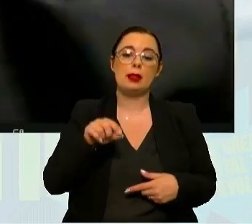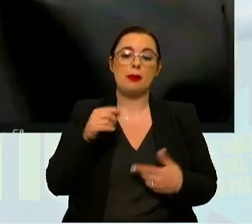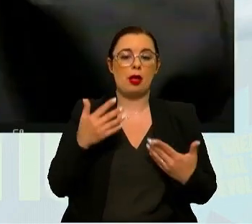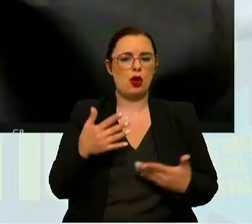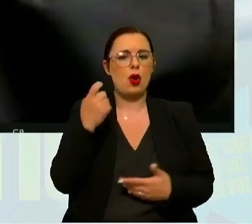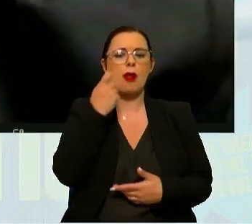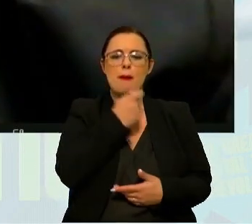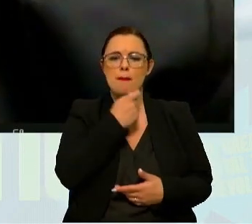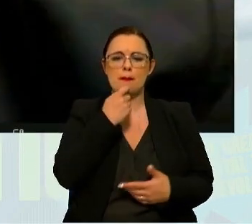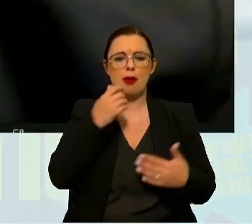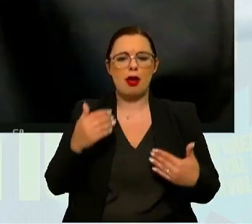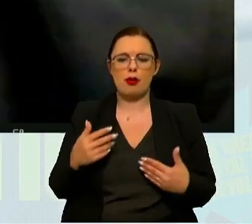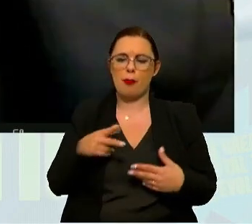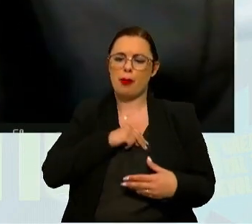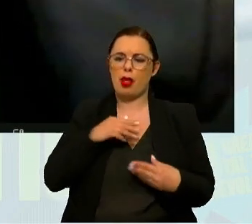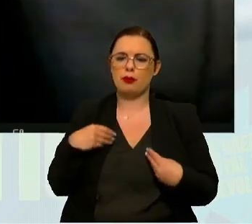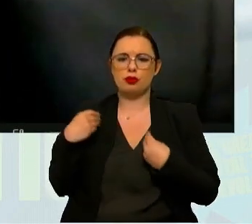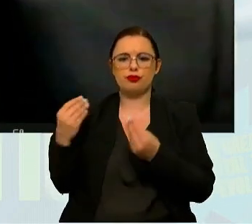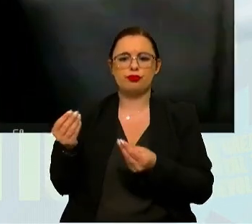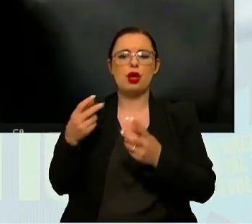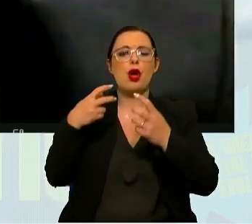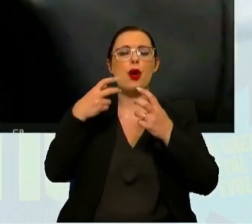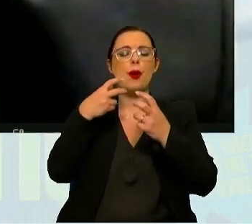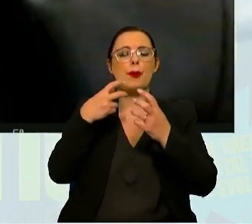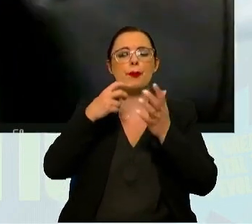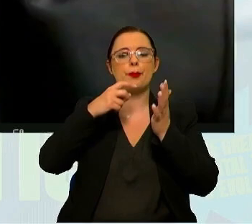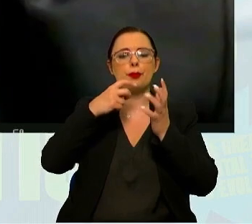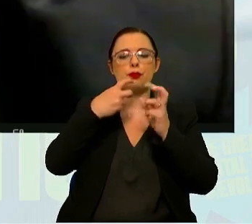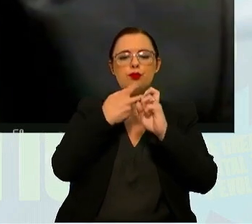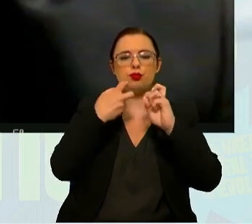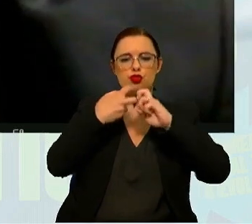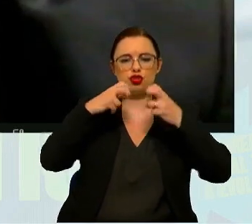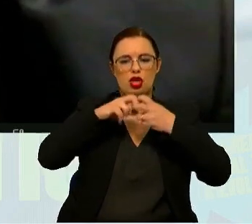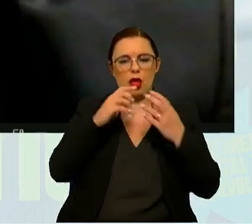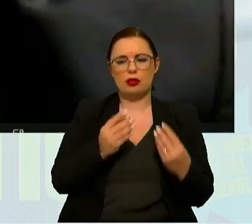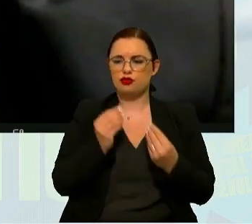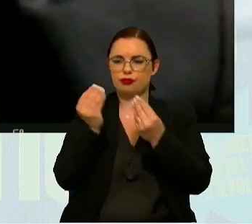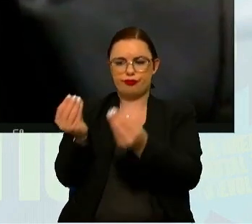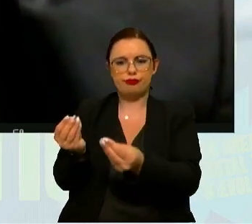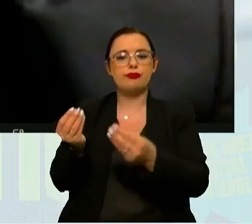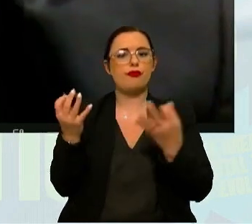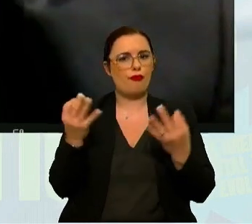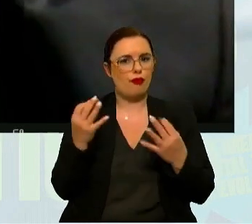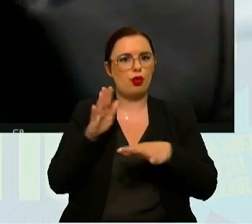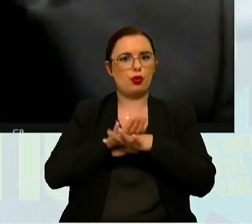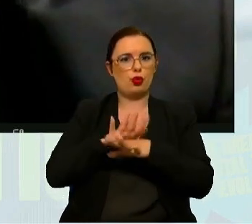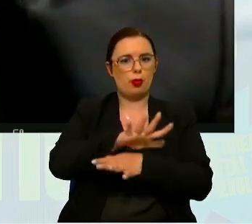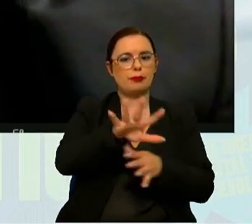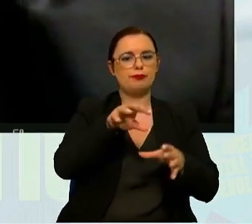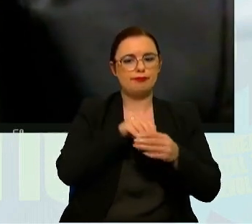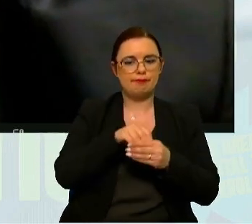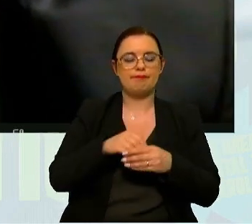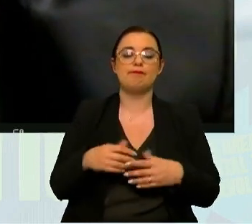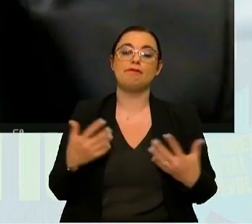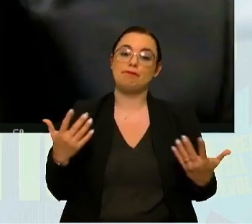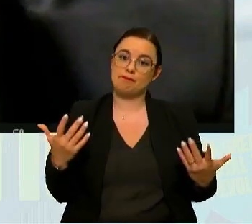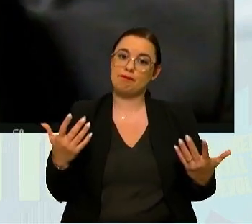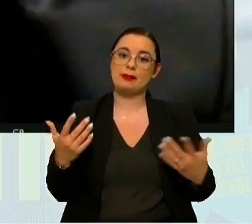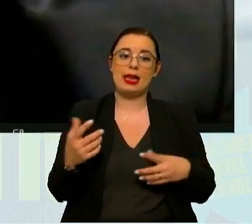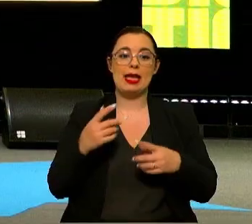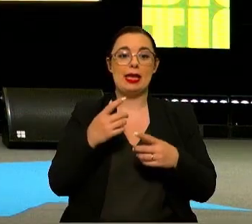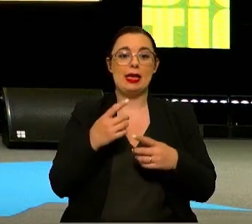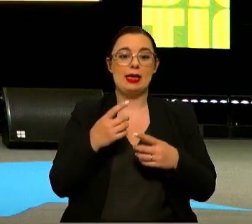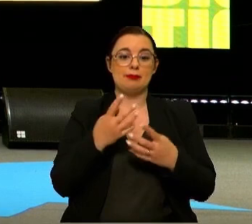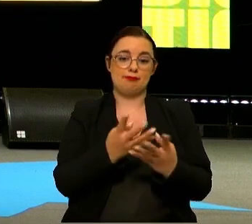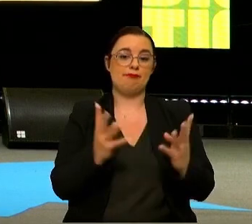em maio, também foi atribuído um prémio por Bruxelas, relativo à inclusão e diversidade. Portanto, aqui também, compondo este painel,